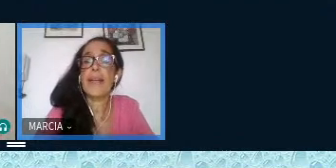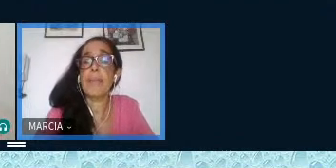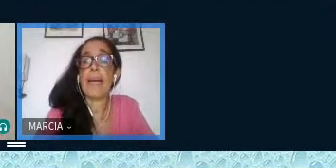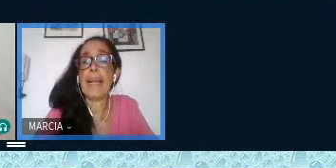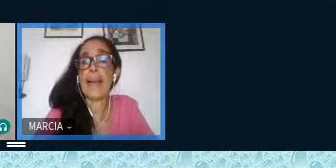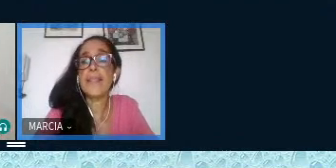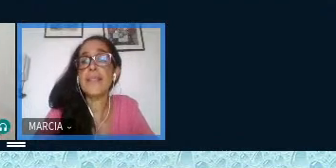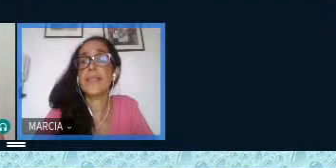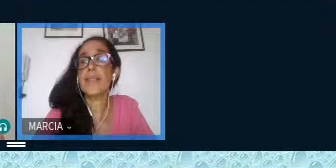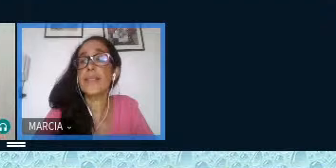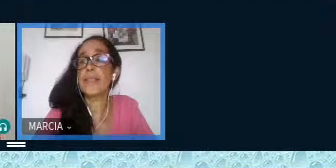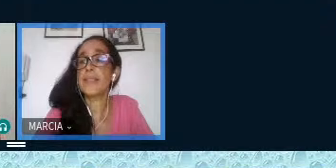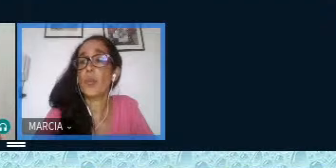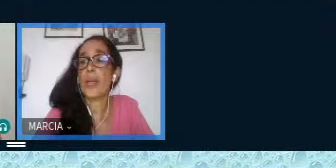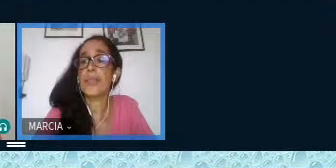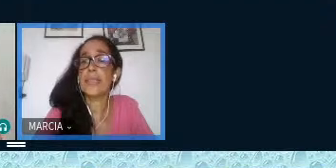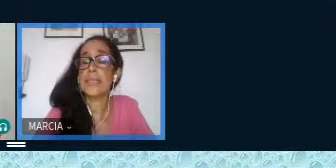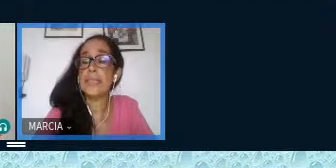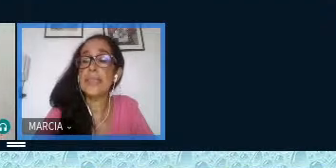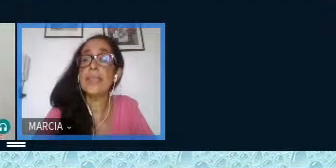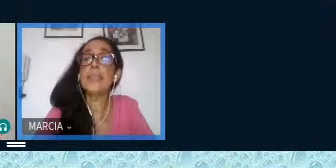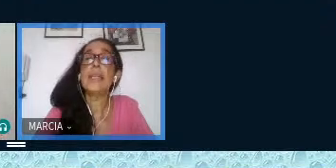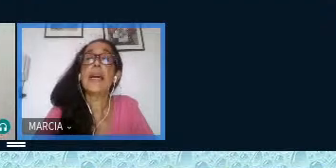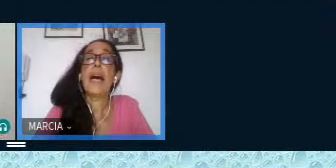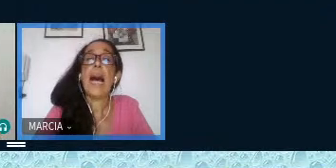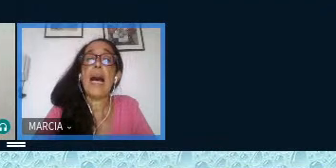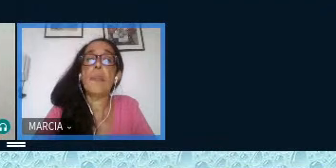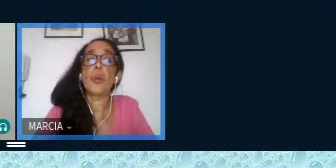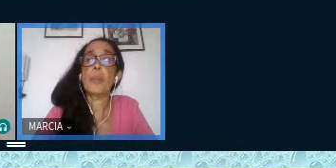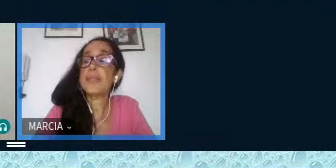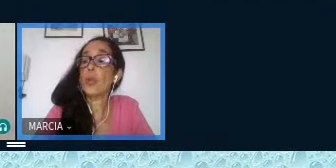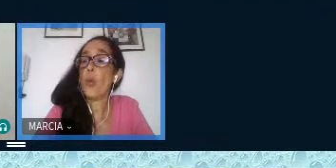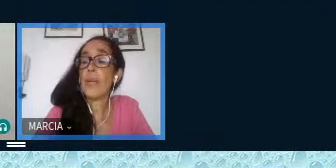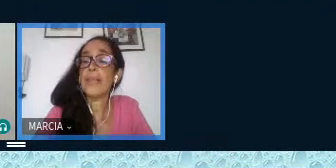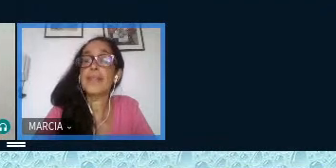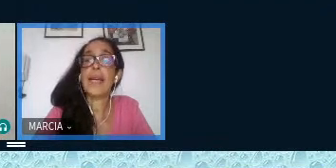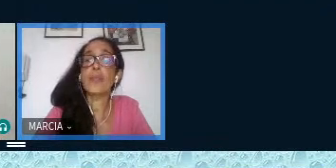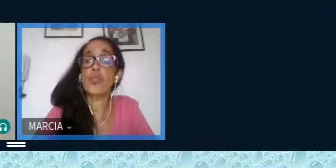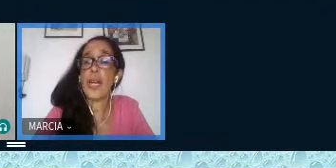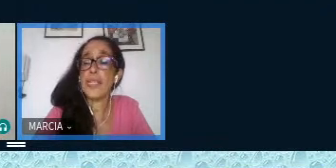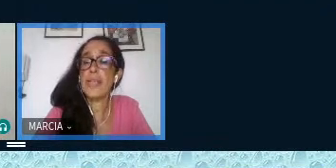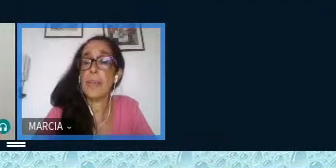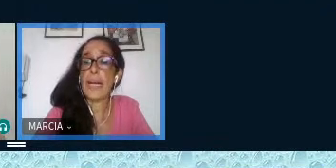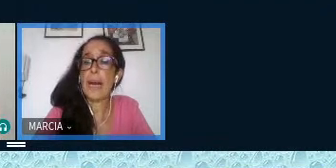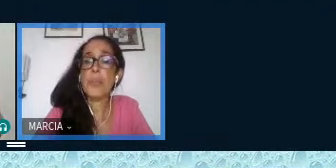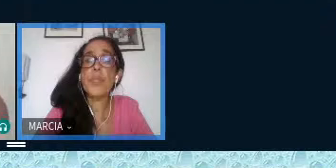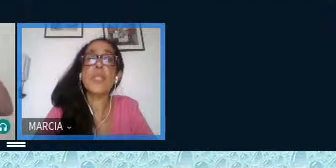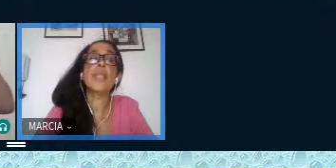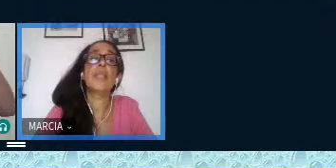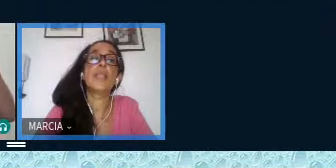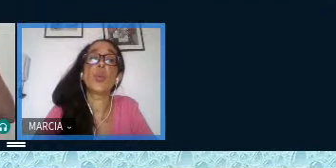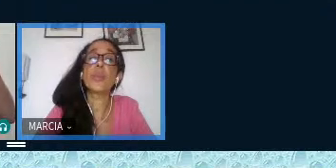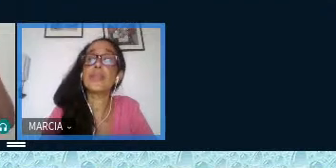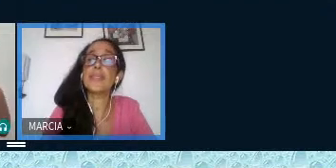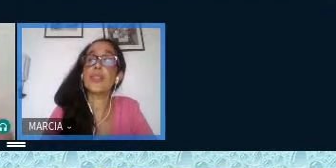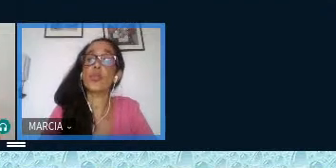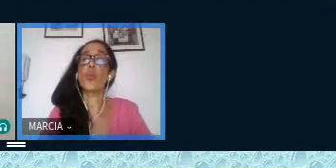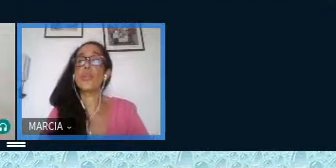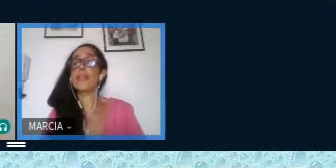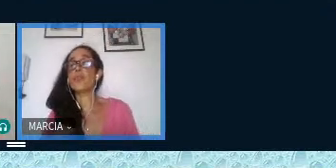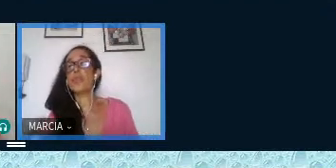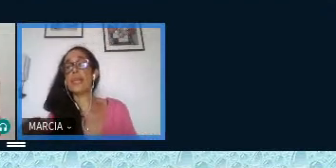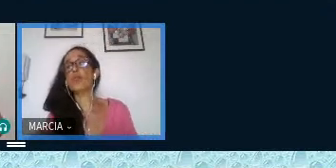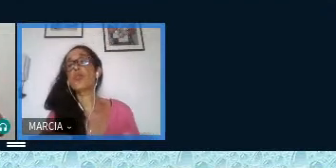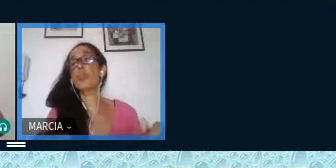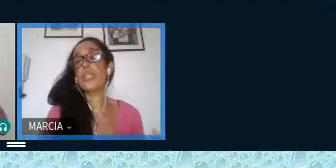demais palestras na terça quarta e quinta a programação completa está no site da BRAPT e todas as